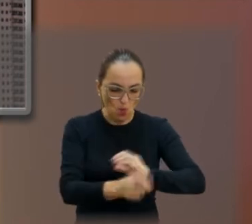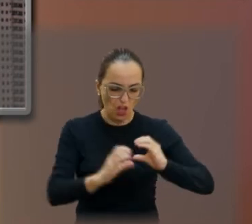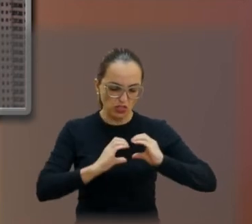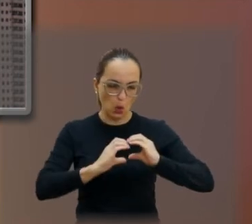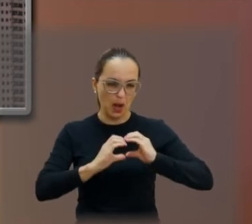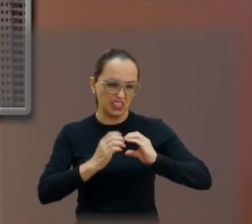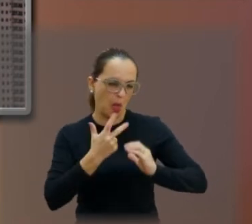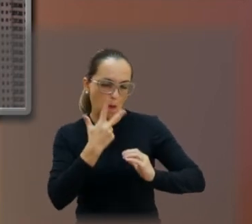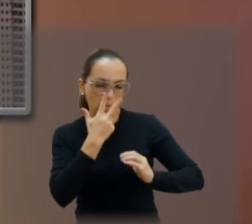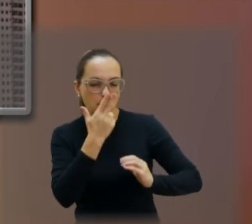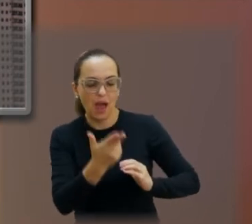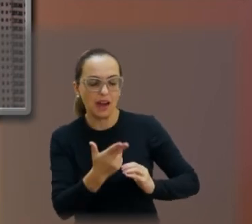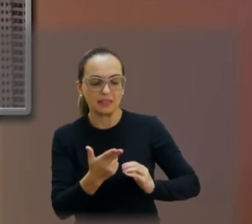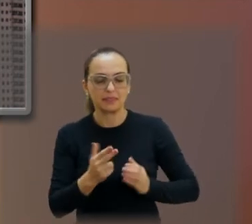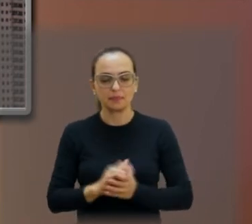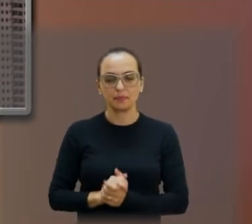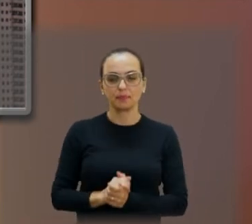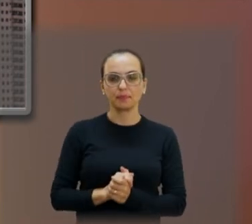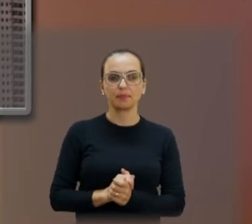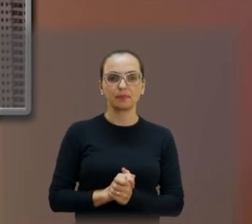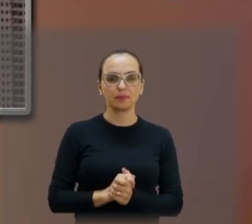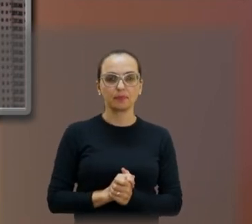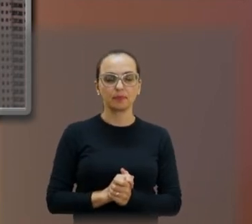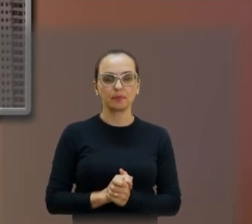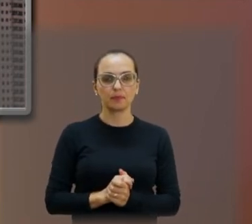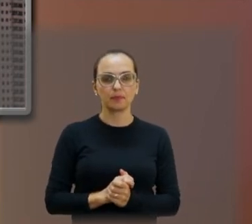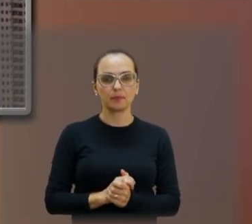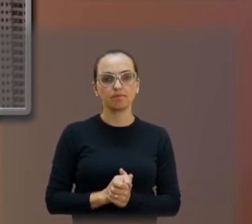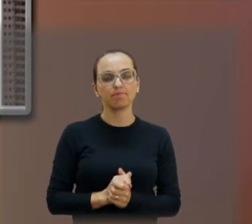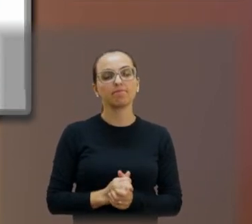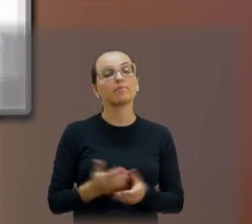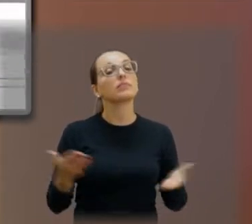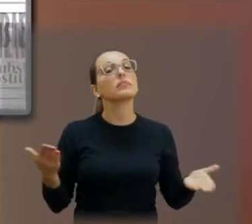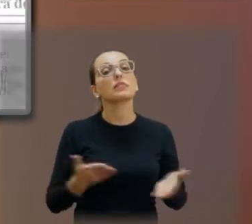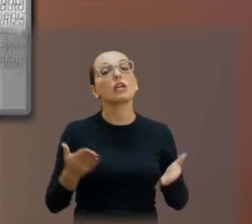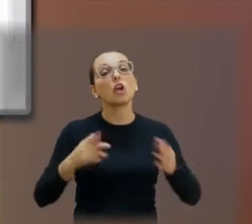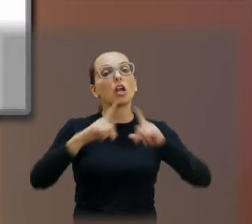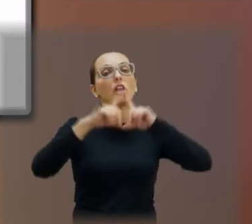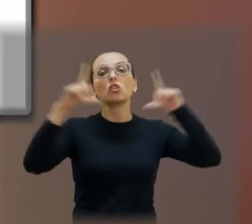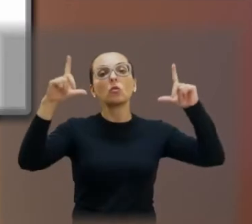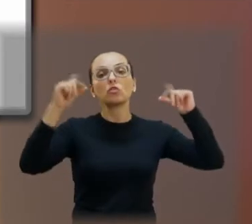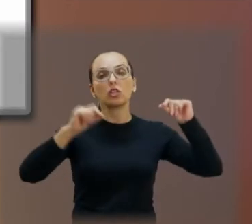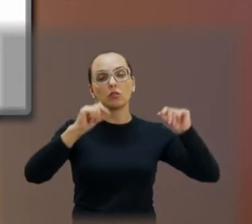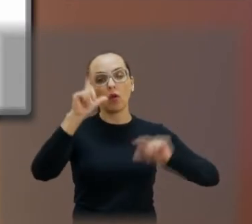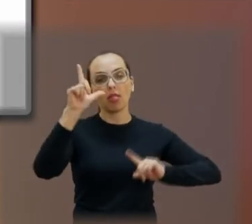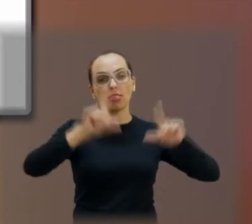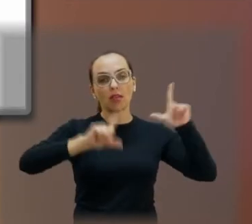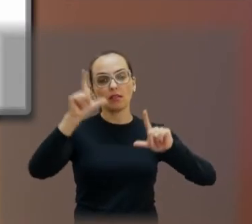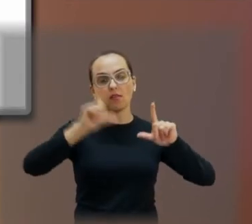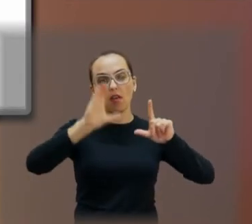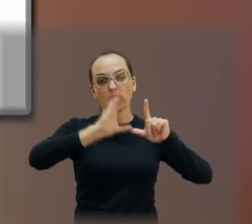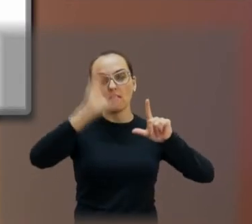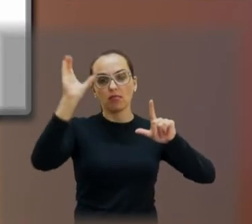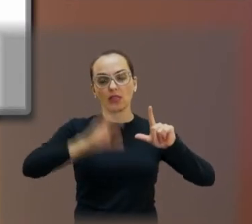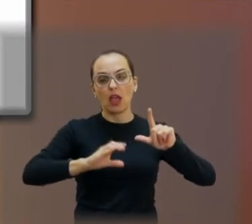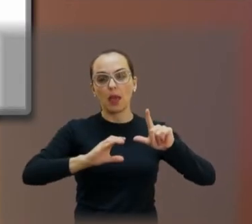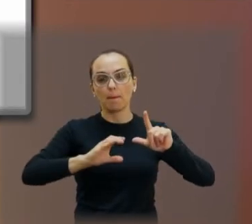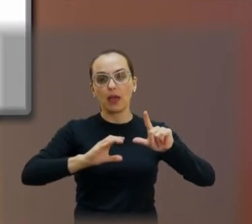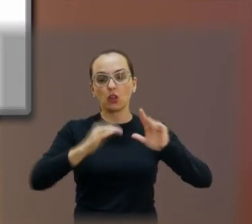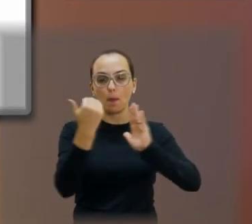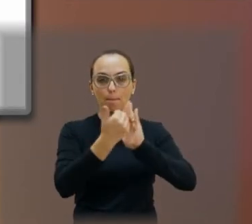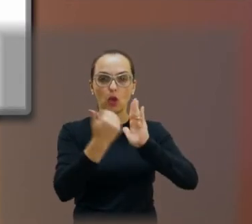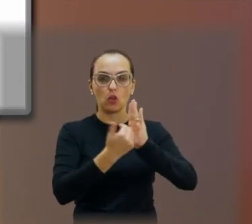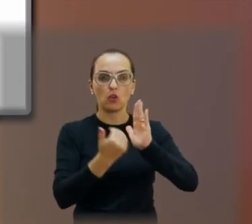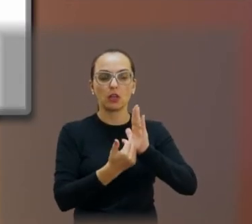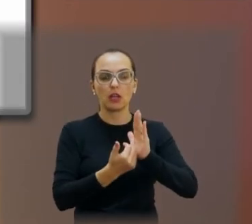está passando alguma mensagem aí. Nós vamos apresentar agora um título que a TV Câmara fez, o jornal Acontece, do título